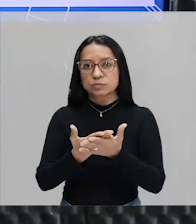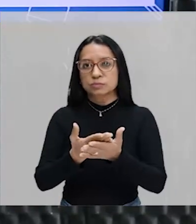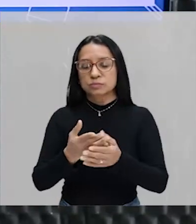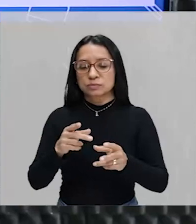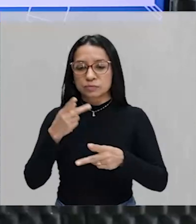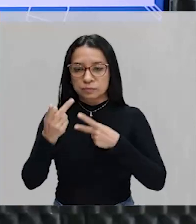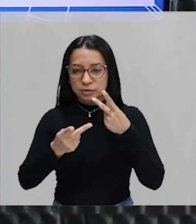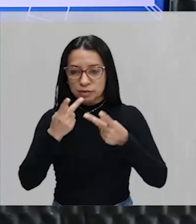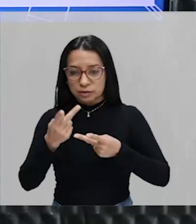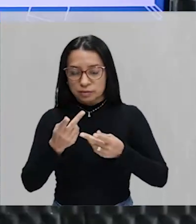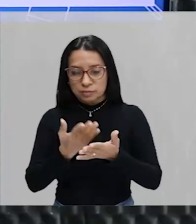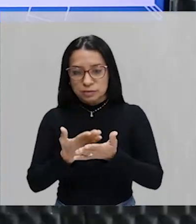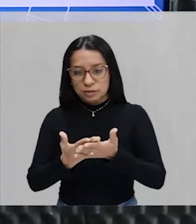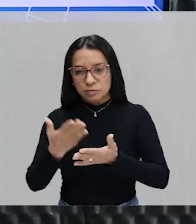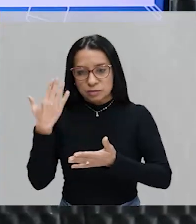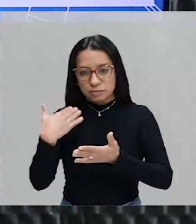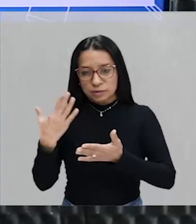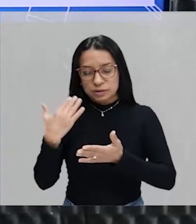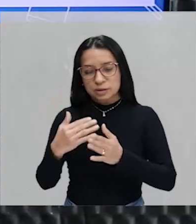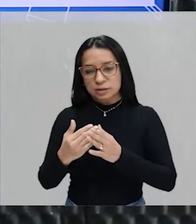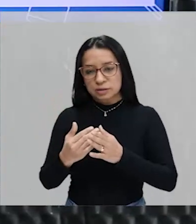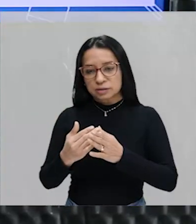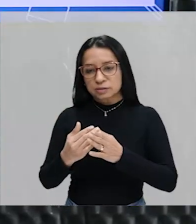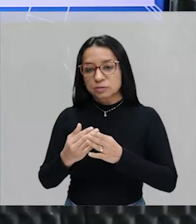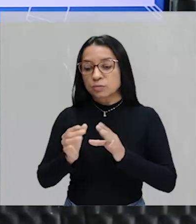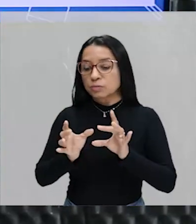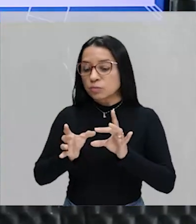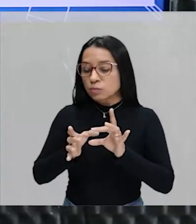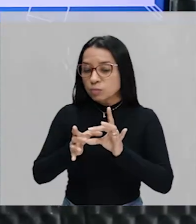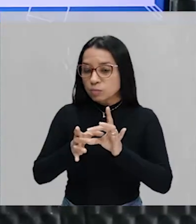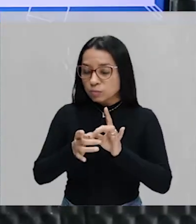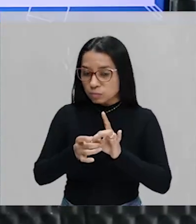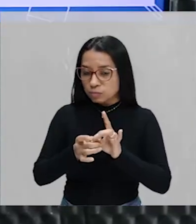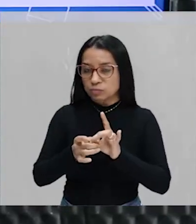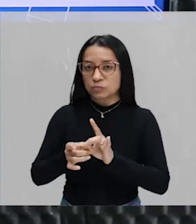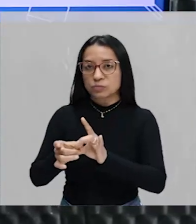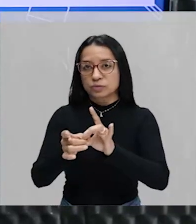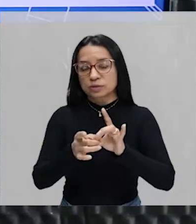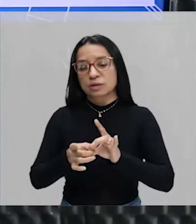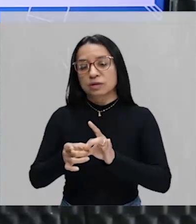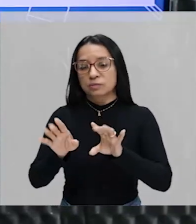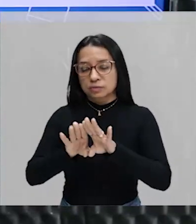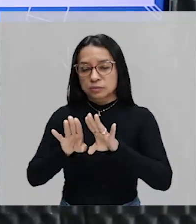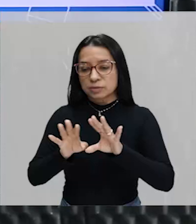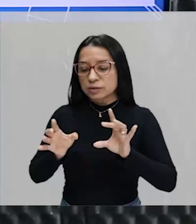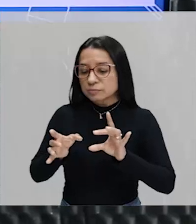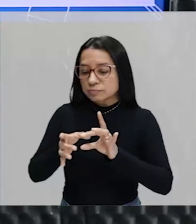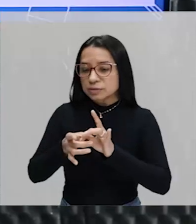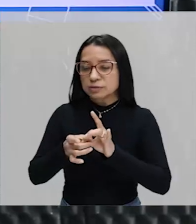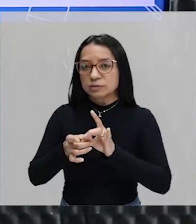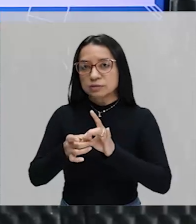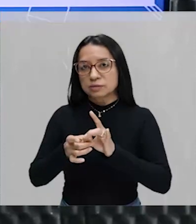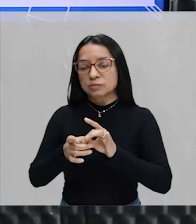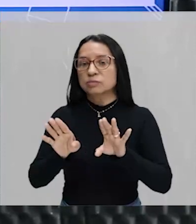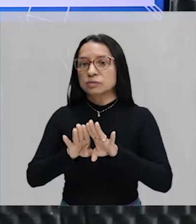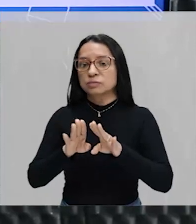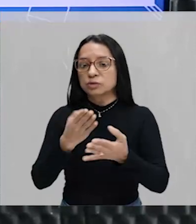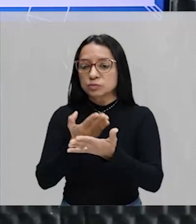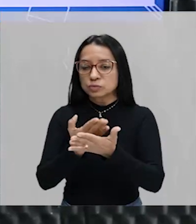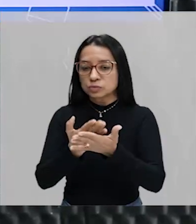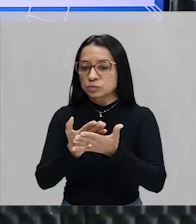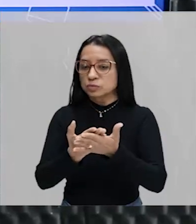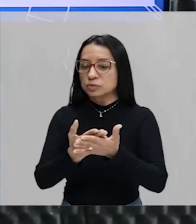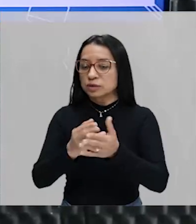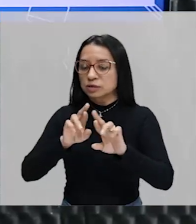falamos na aula passada sobre união e interseção. Lembra disso? Ainda vamos estudar a diferença, complementar, conjunto das